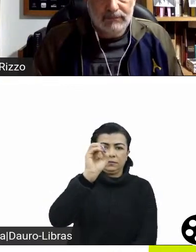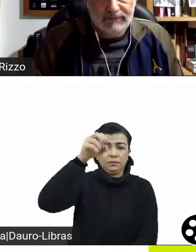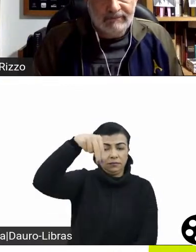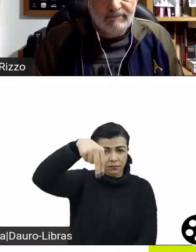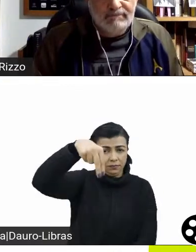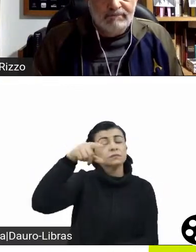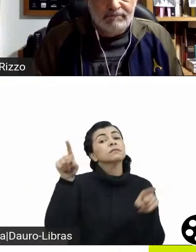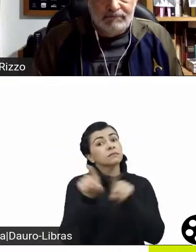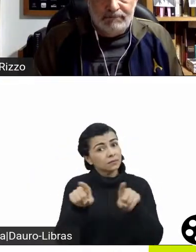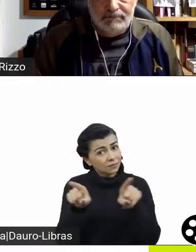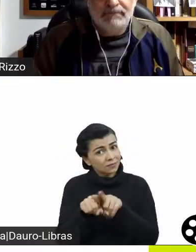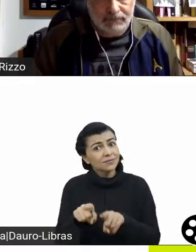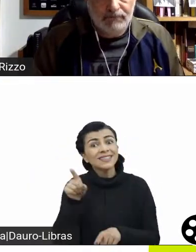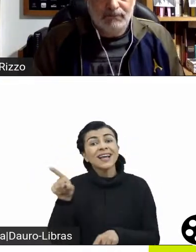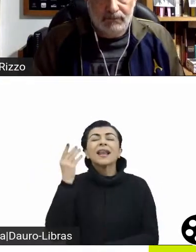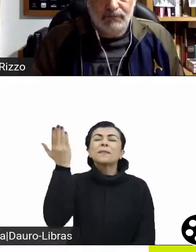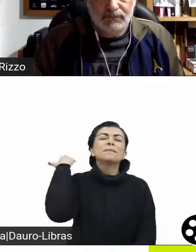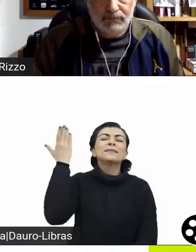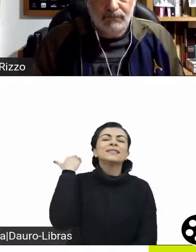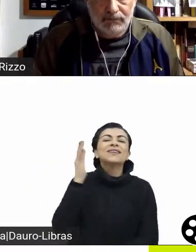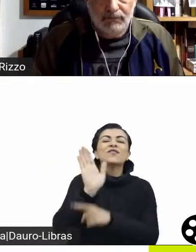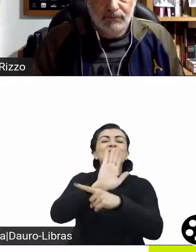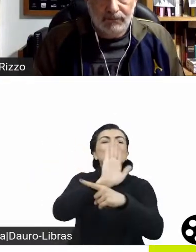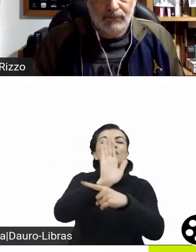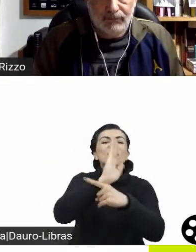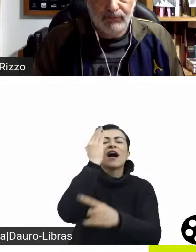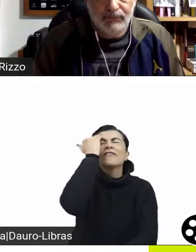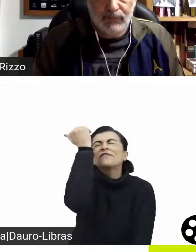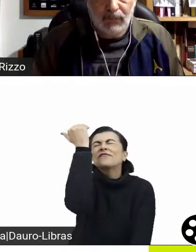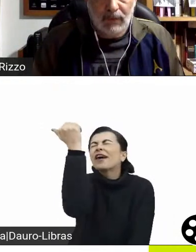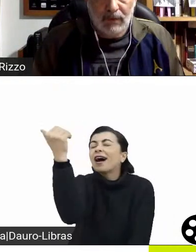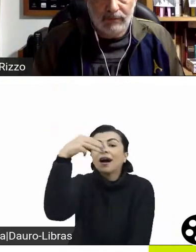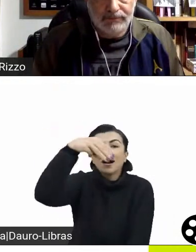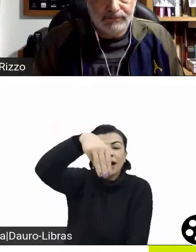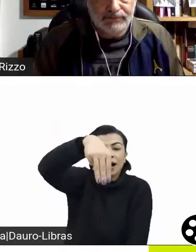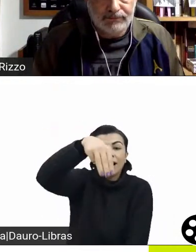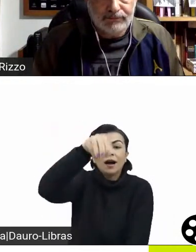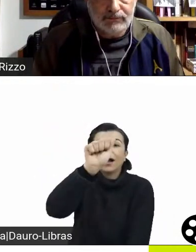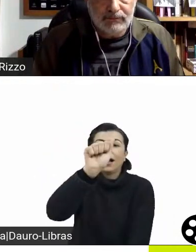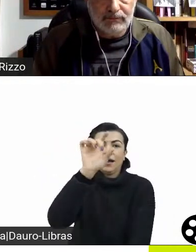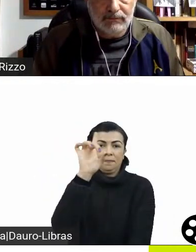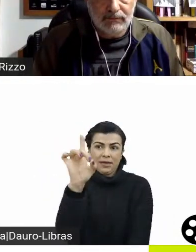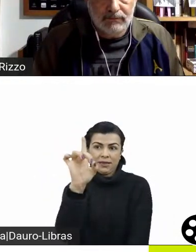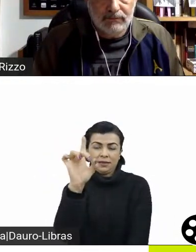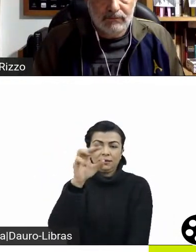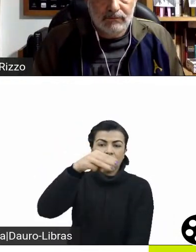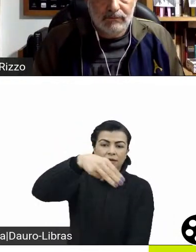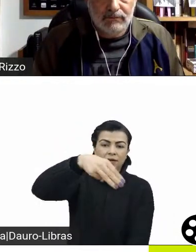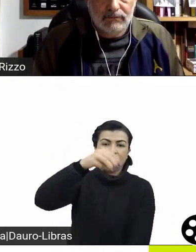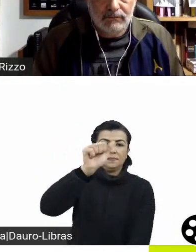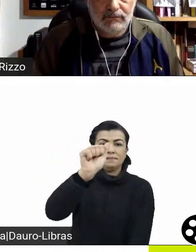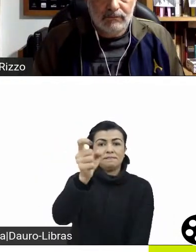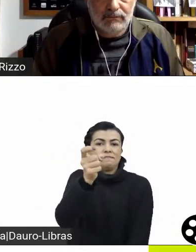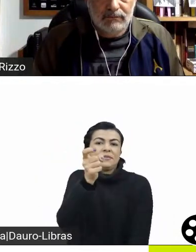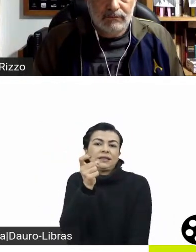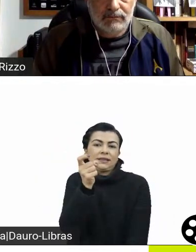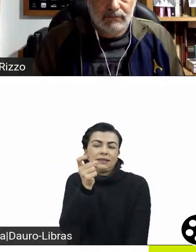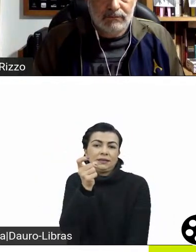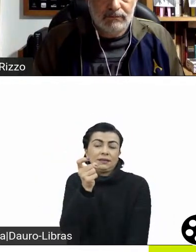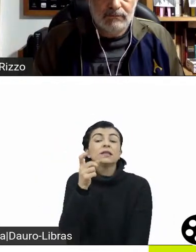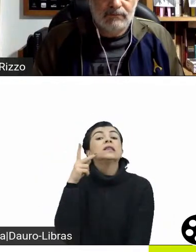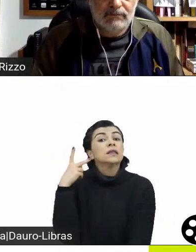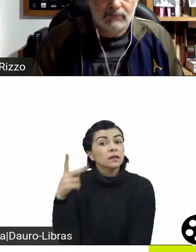ele já leva isso na década de 70, os anos 80 também, ele já reforça um pouco, ele estofa um pouco a indústria